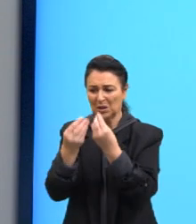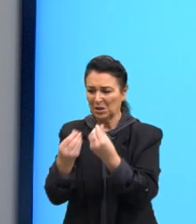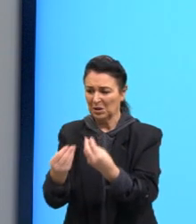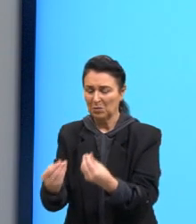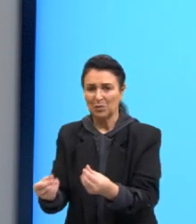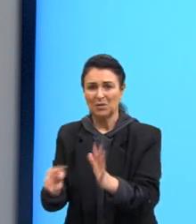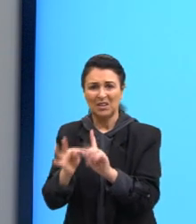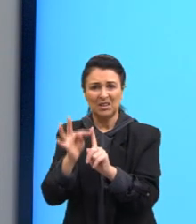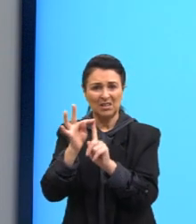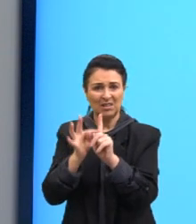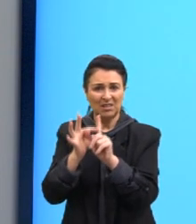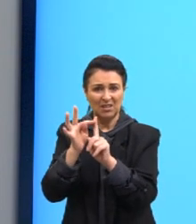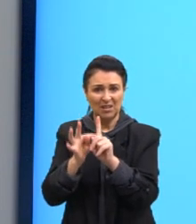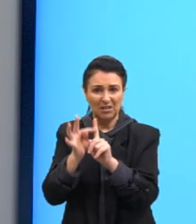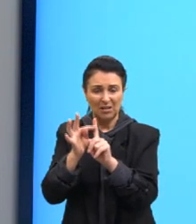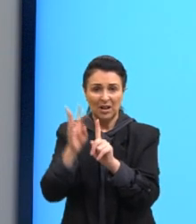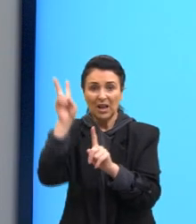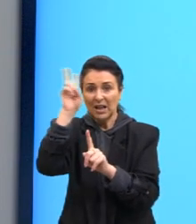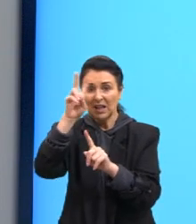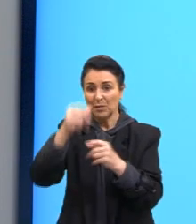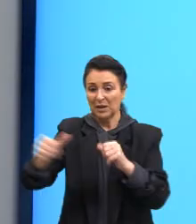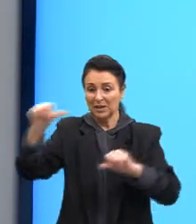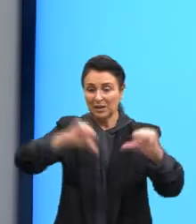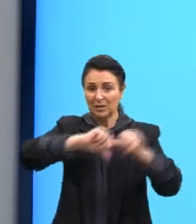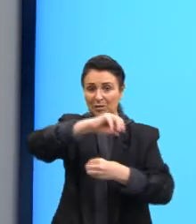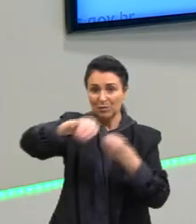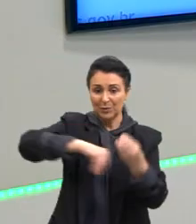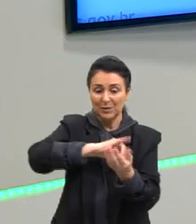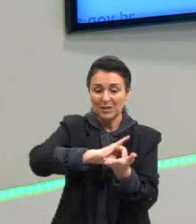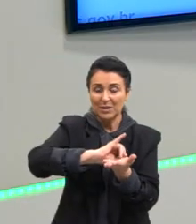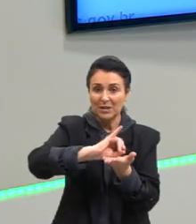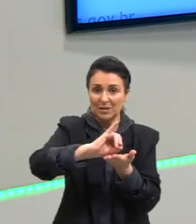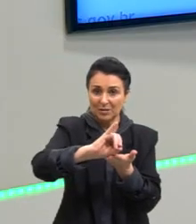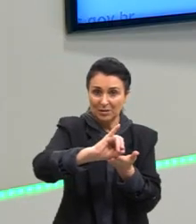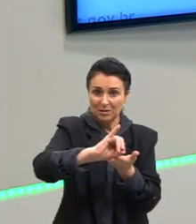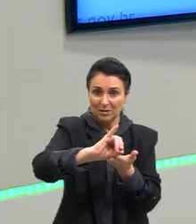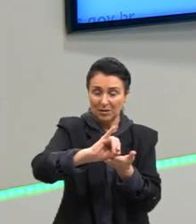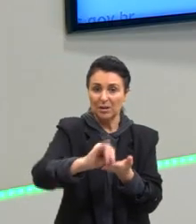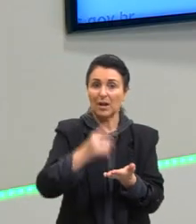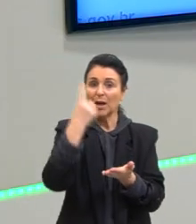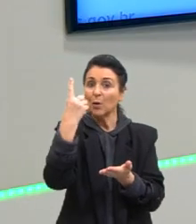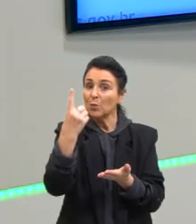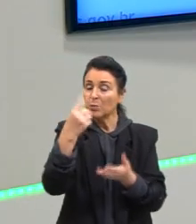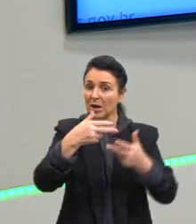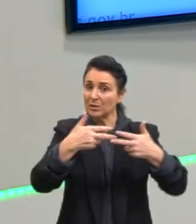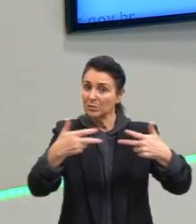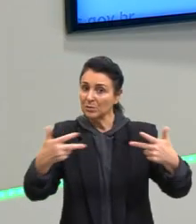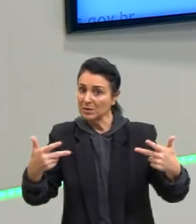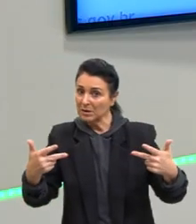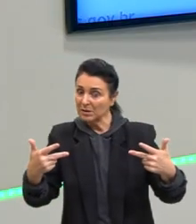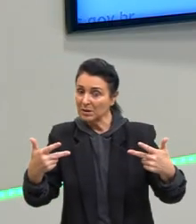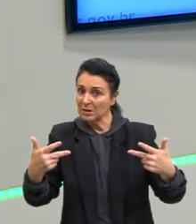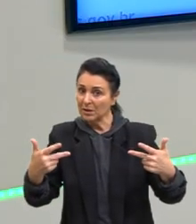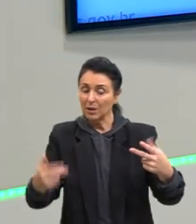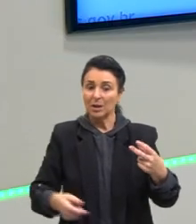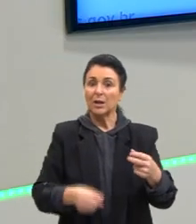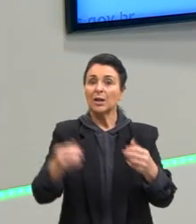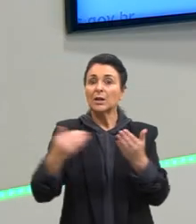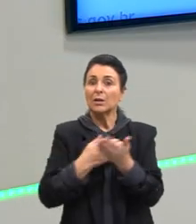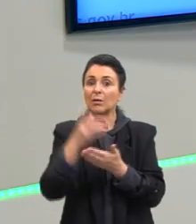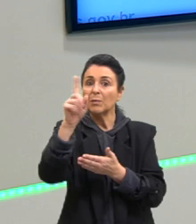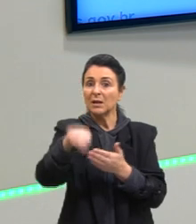decomposição, se nós lembrarmos das reações inorgânicas, uma decomposição eu parto de uma substância para a formação de duas ou mais